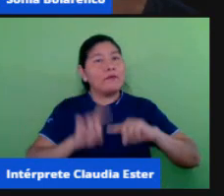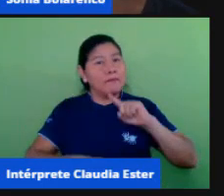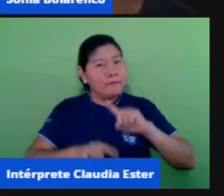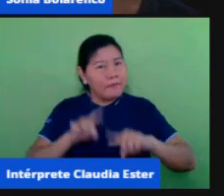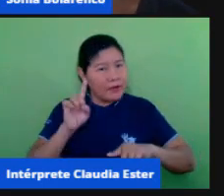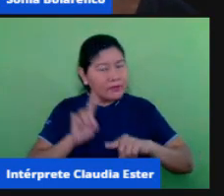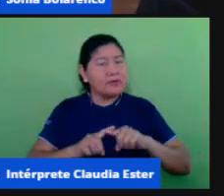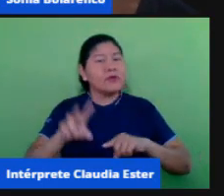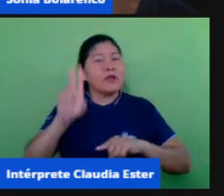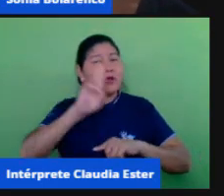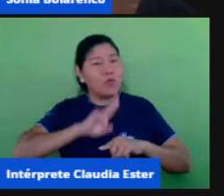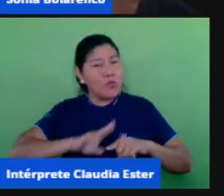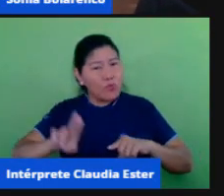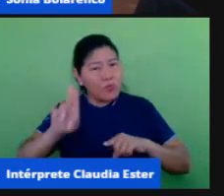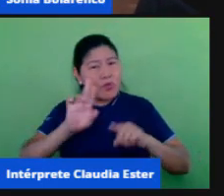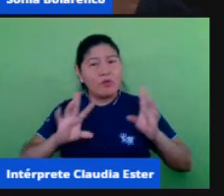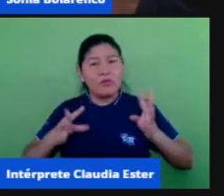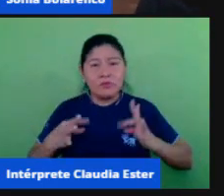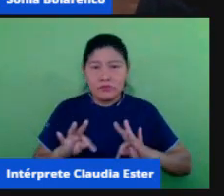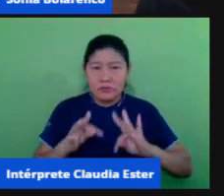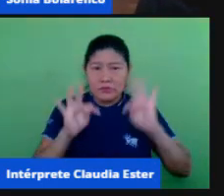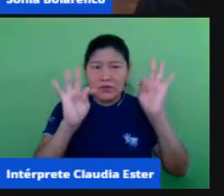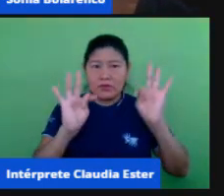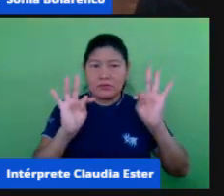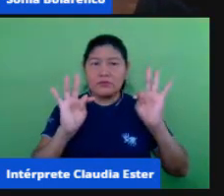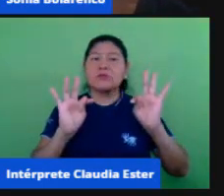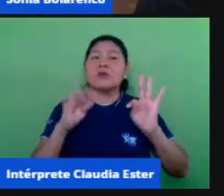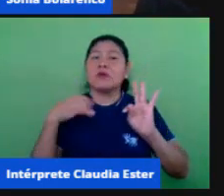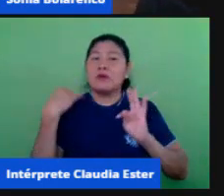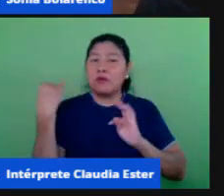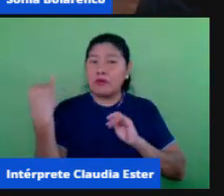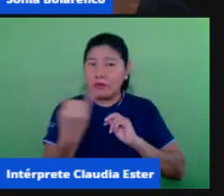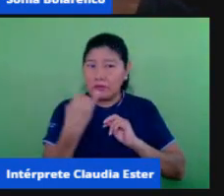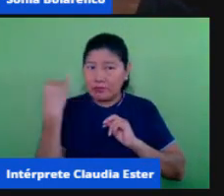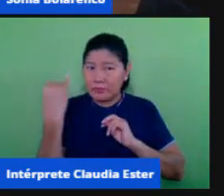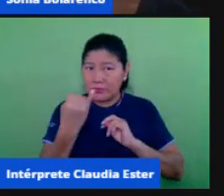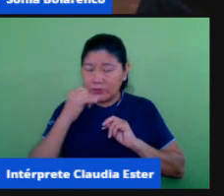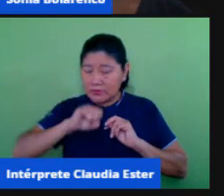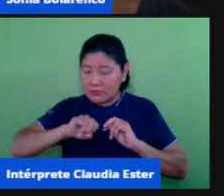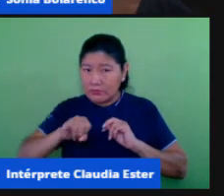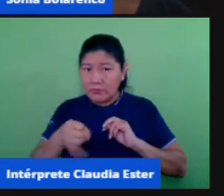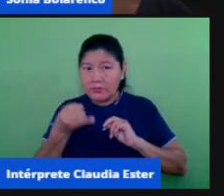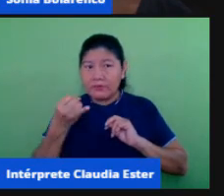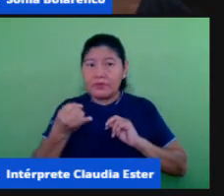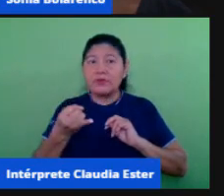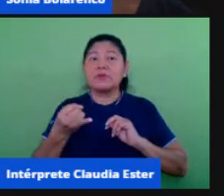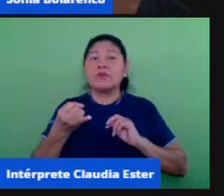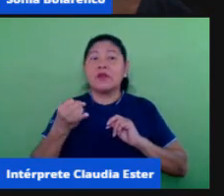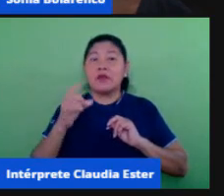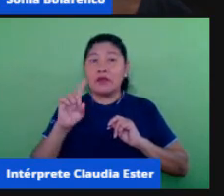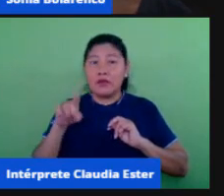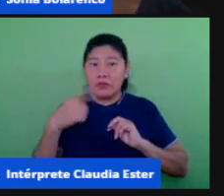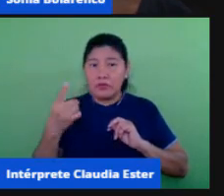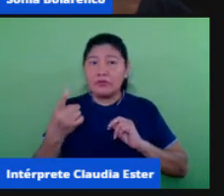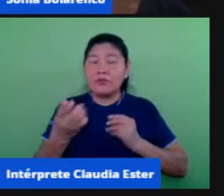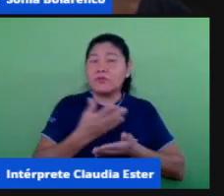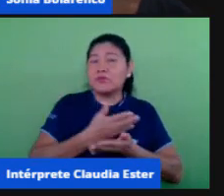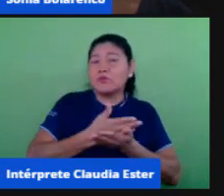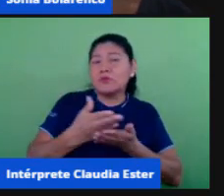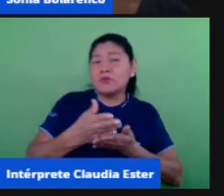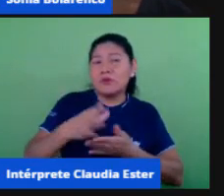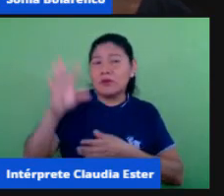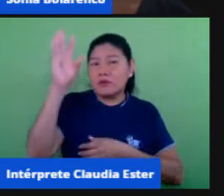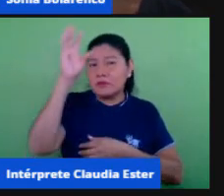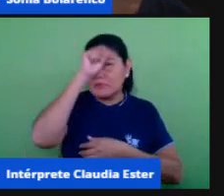tecnologias como bem situado já em todas as falas aqui nos diálogos que estamos tecendo né